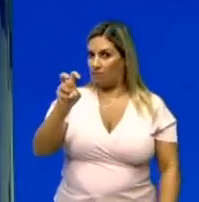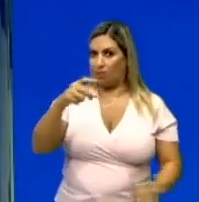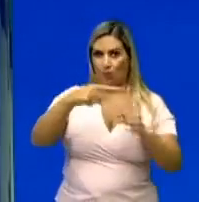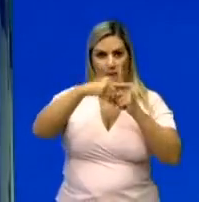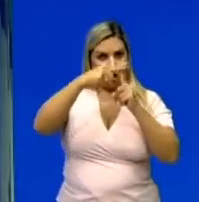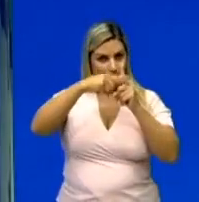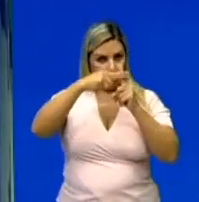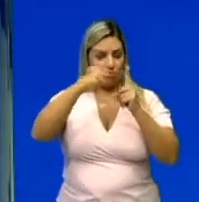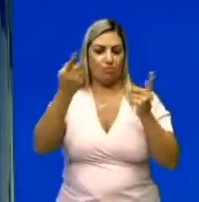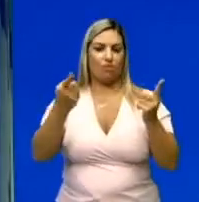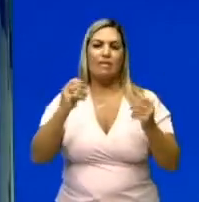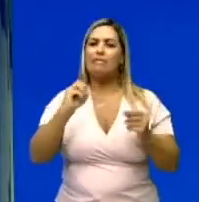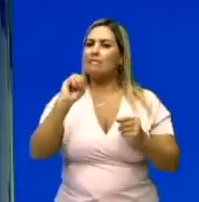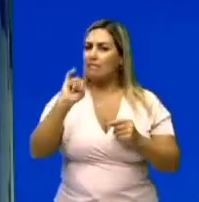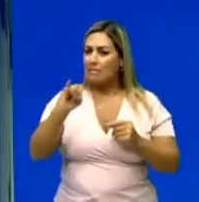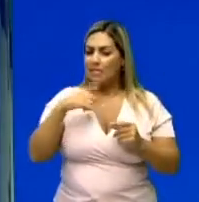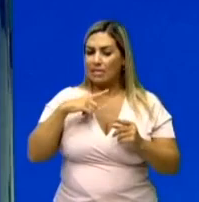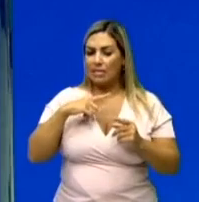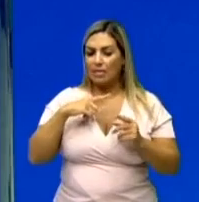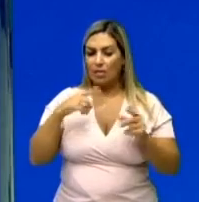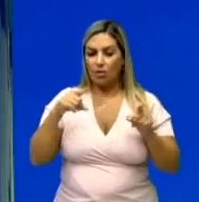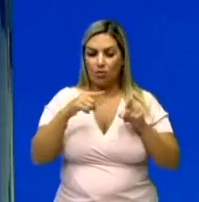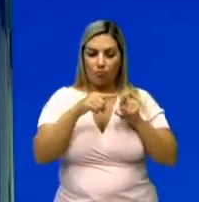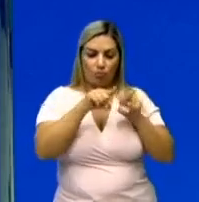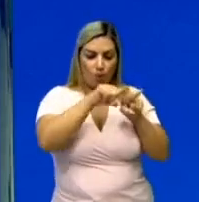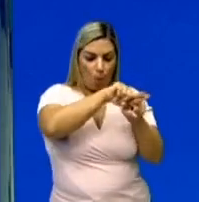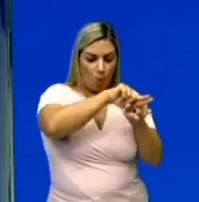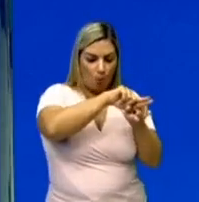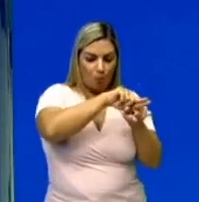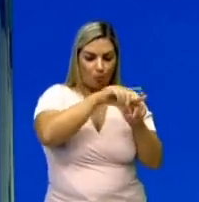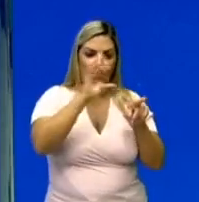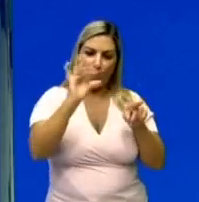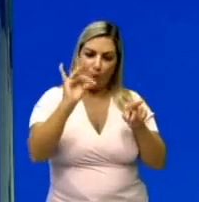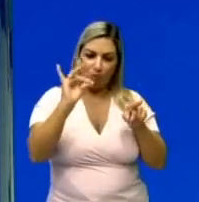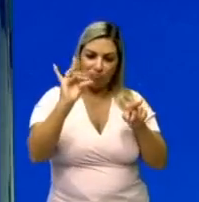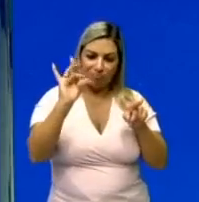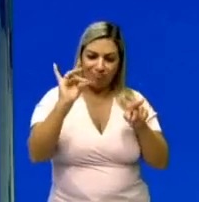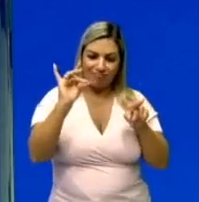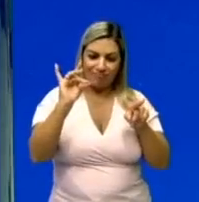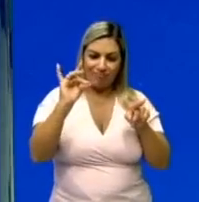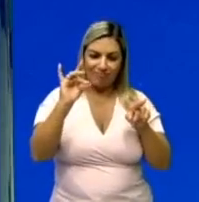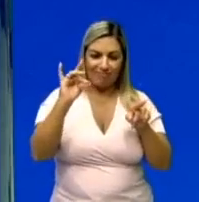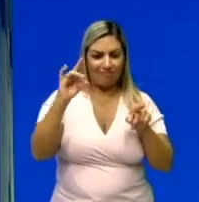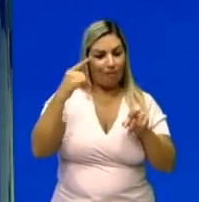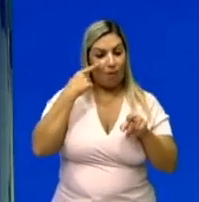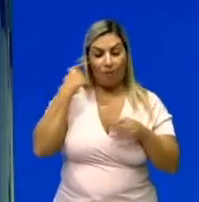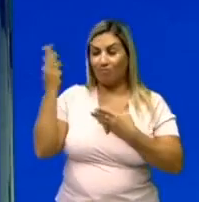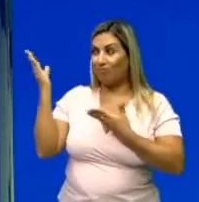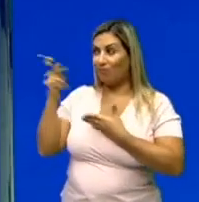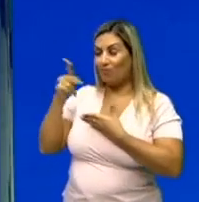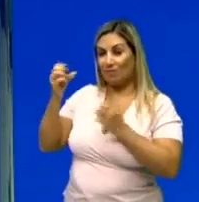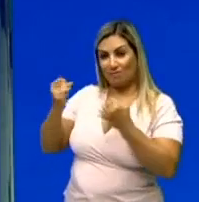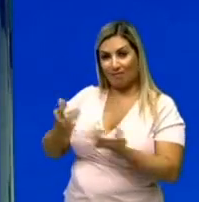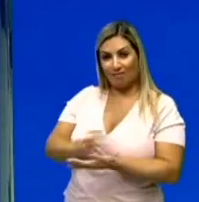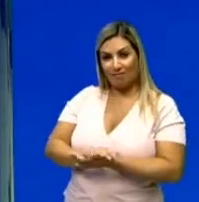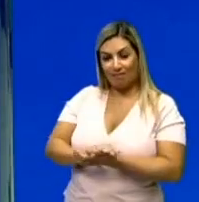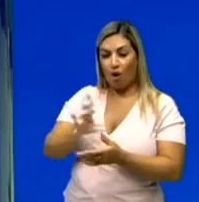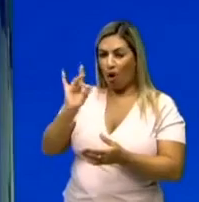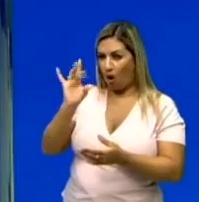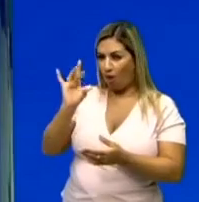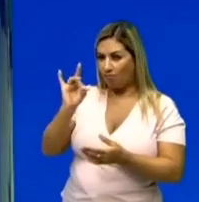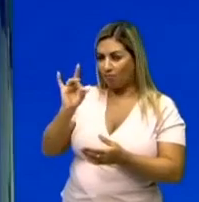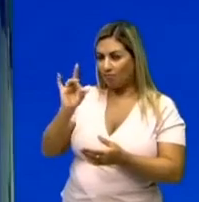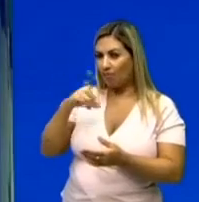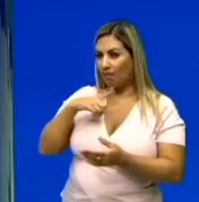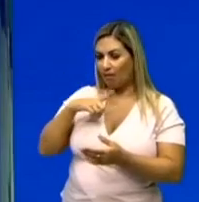45 graus. E se eu pego e colo os dois, olha lá. Colei os dois, os dois vetores. Estava com 90, 45, 30 e colo os dois.